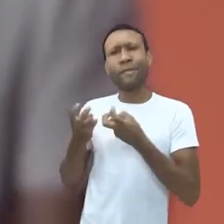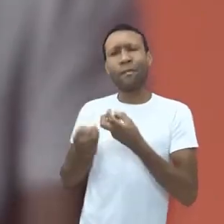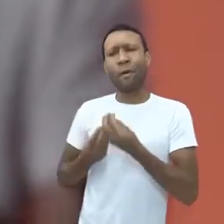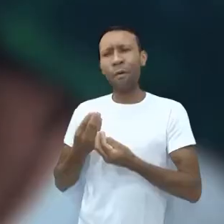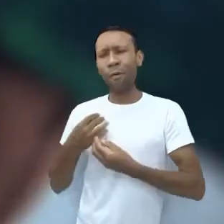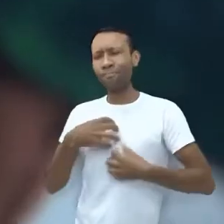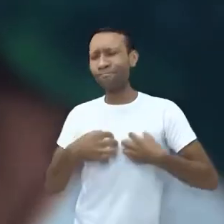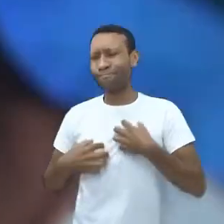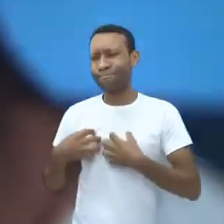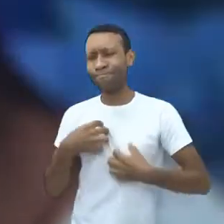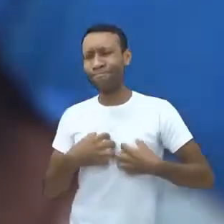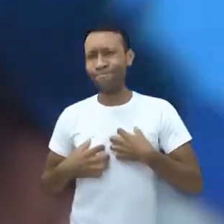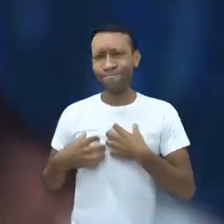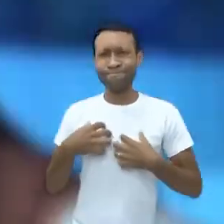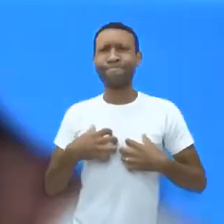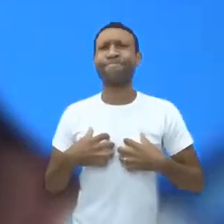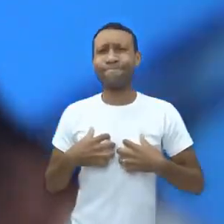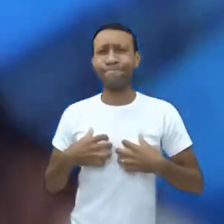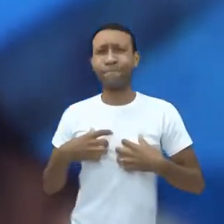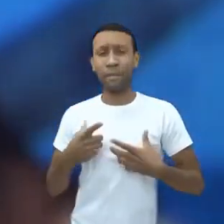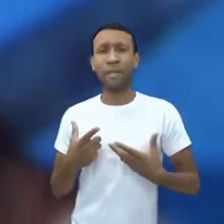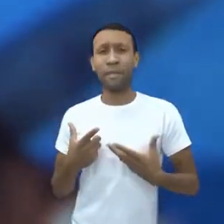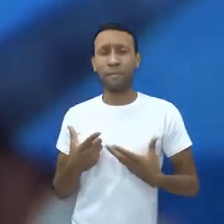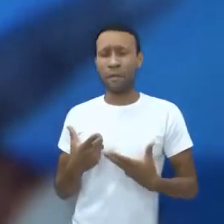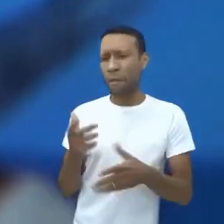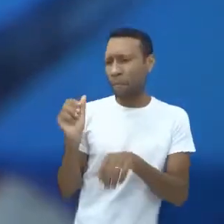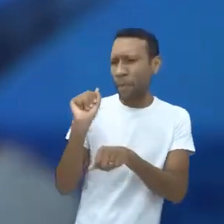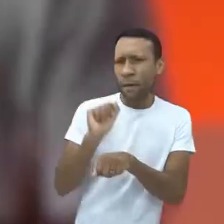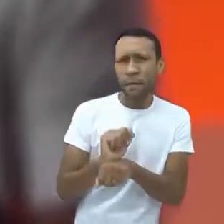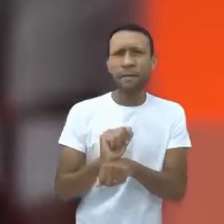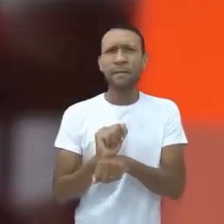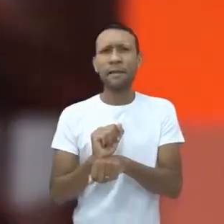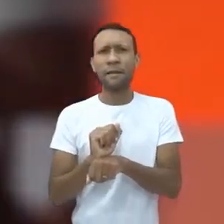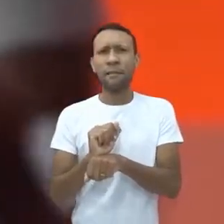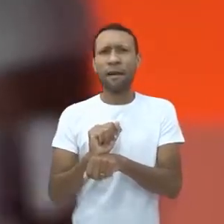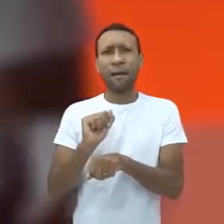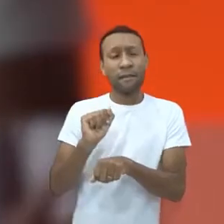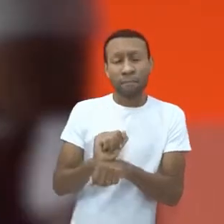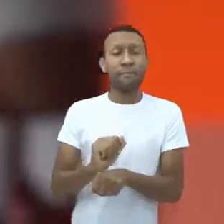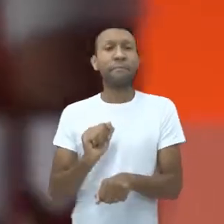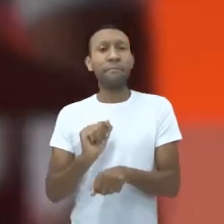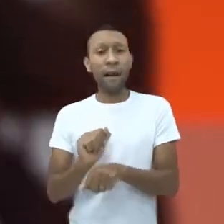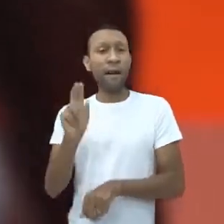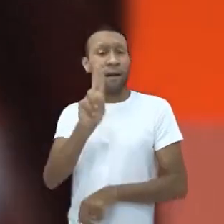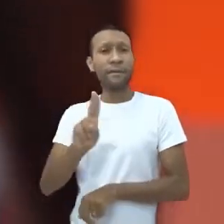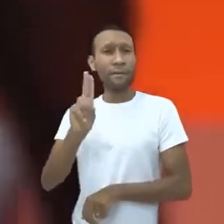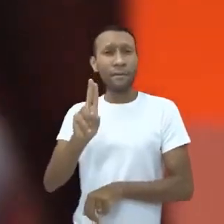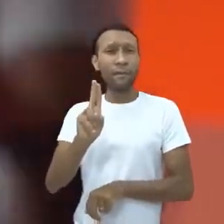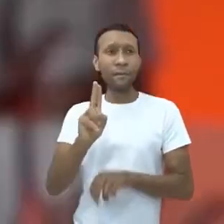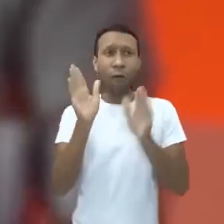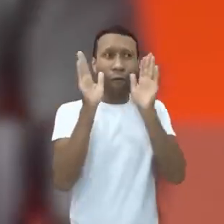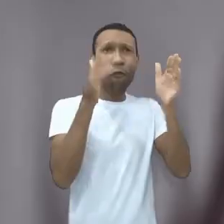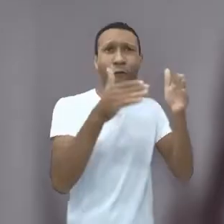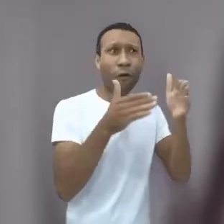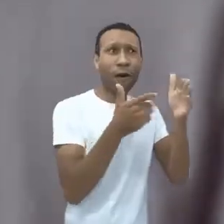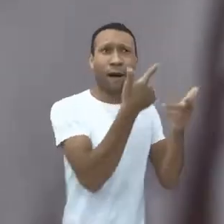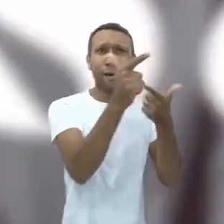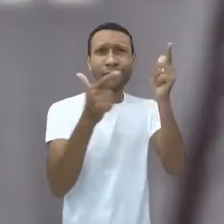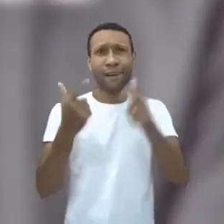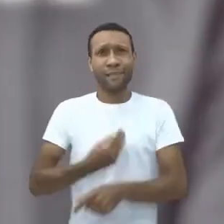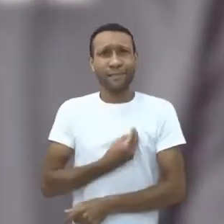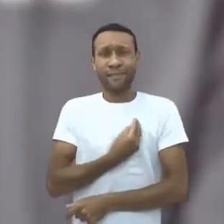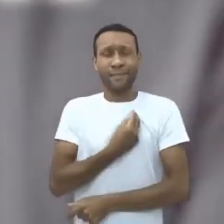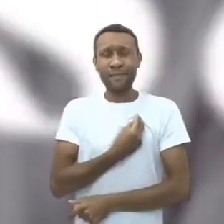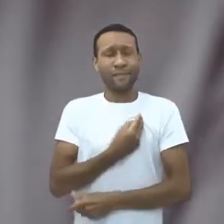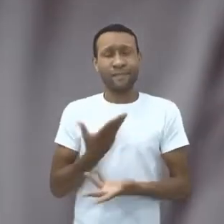Uma ampliação de volume violento. E na definição de haters, se vocês pegaram a definição, está a palavra bullying, né? Exato. Um bullying online. Exato.